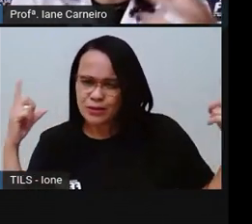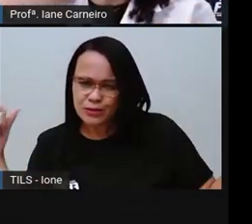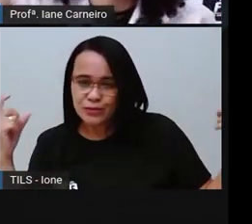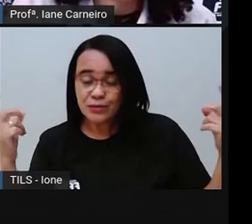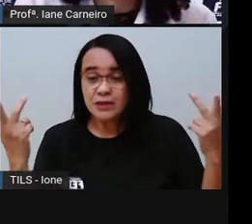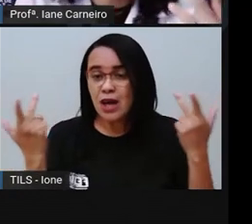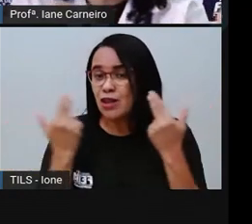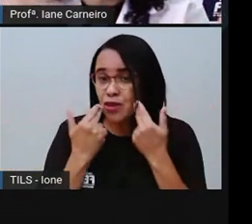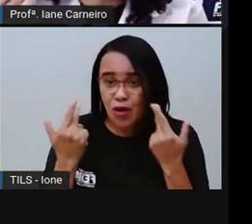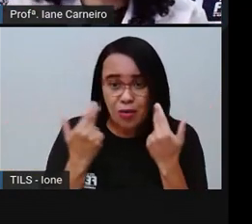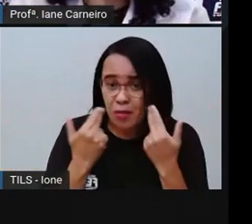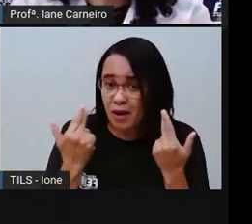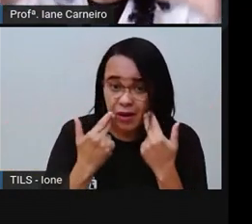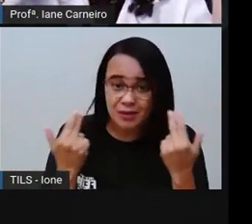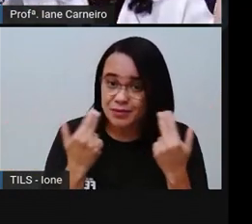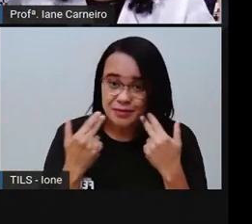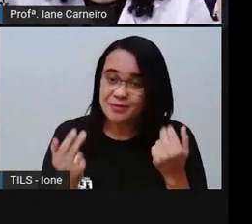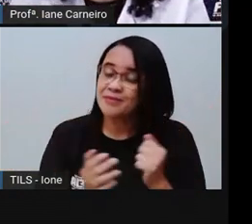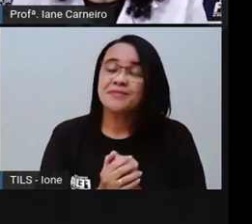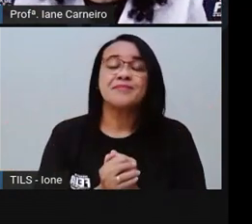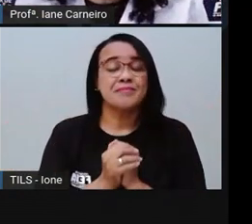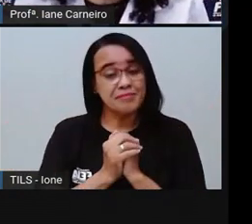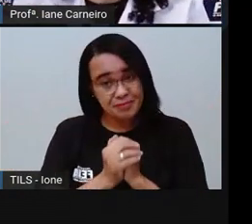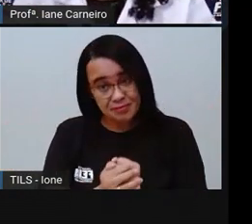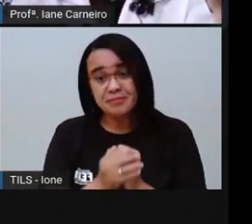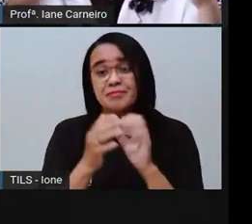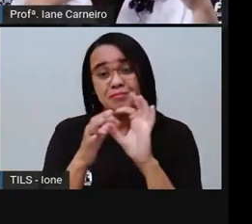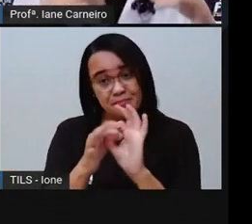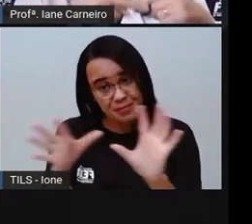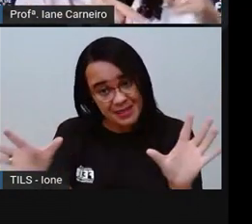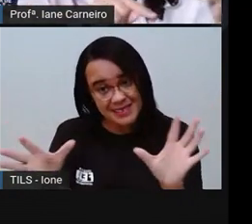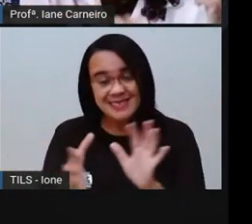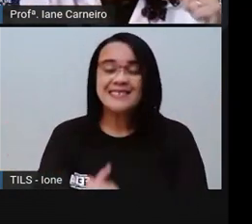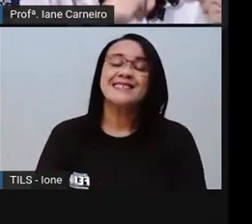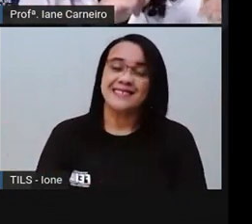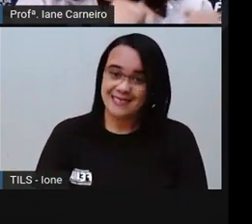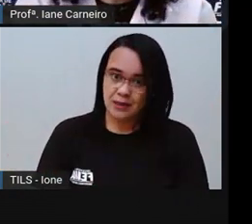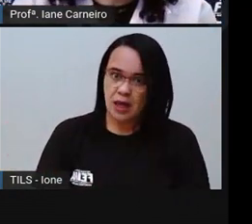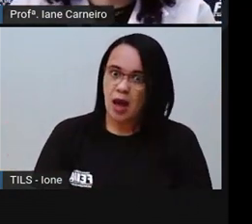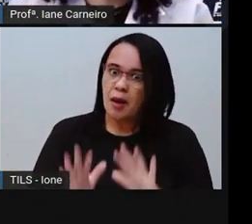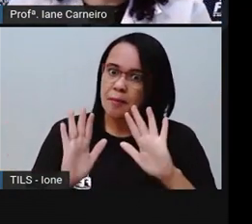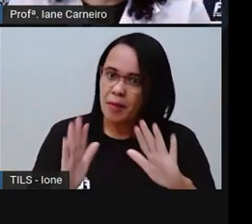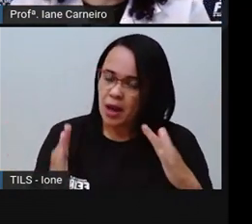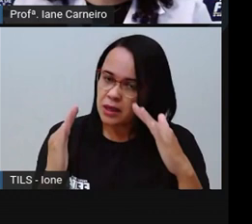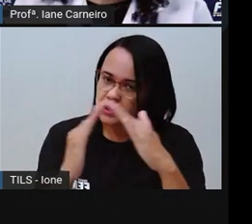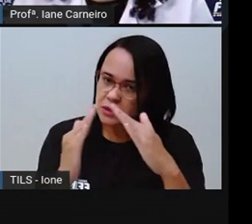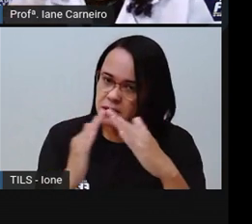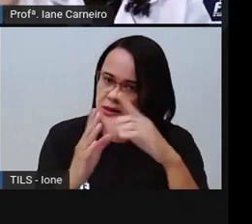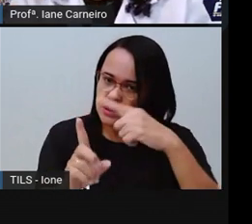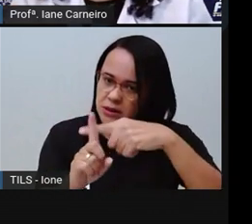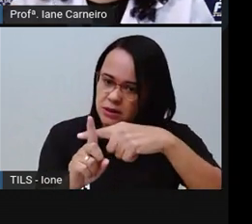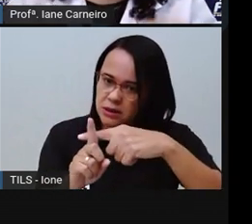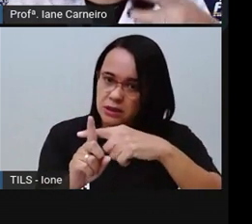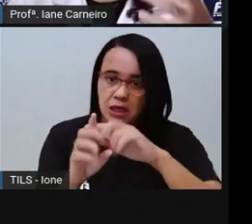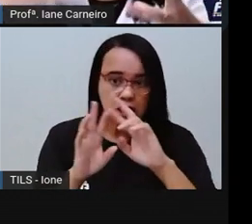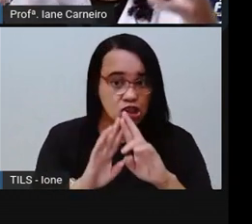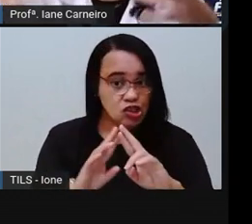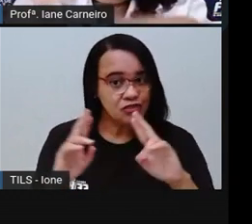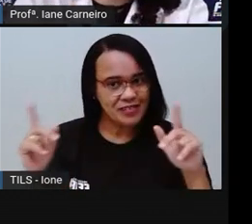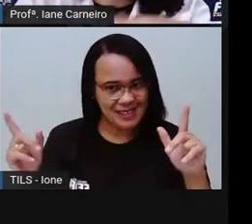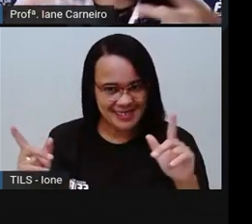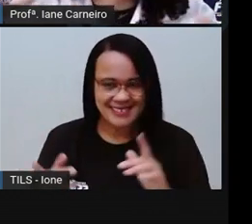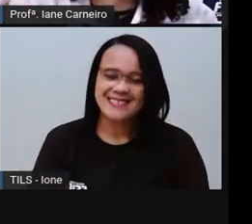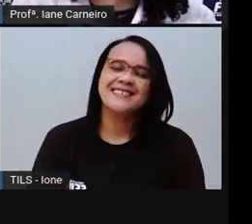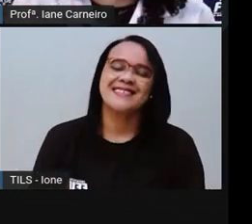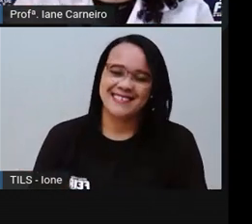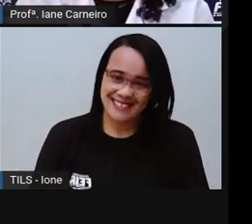rindo, estão conversando, estão brincando, tem muito barulho. Então, da igreja, né? Então, as